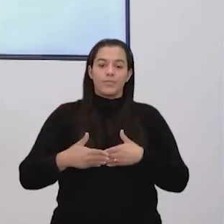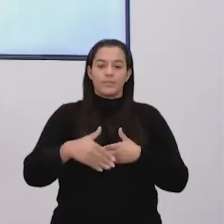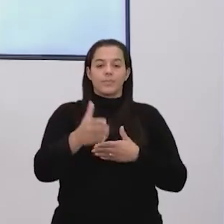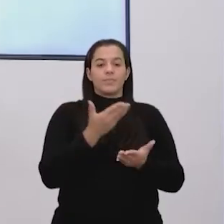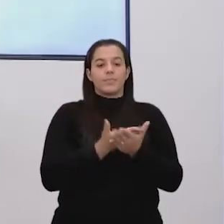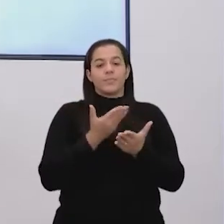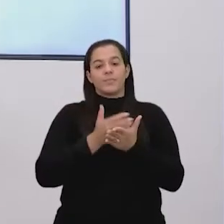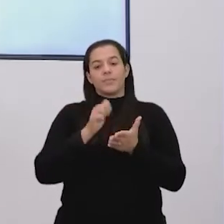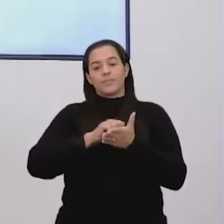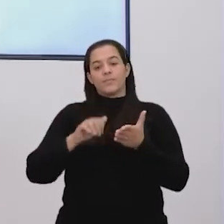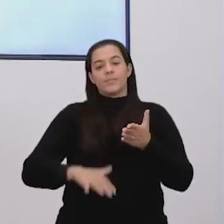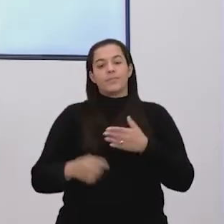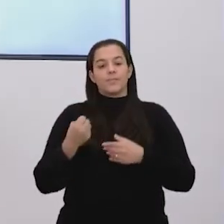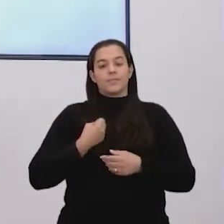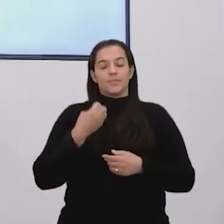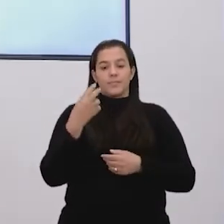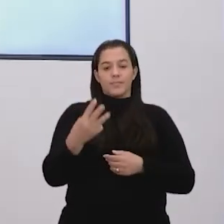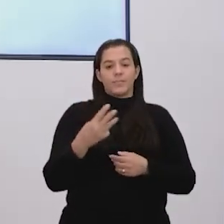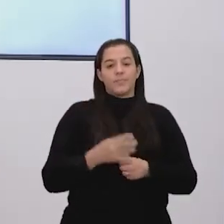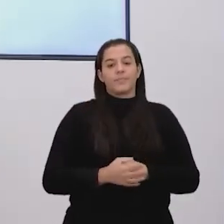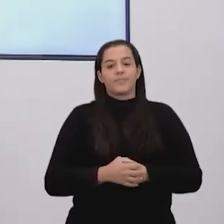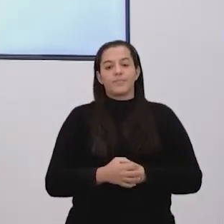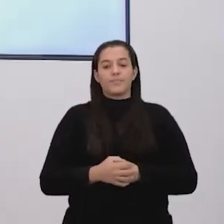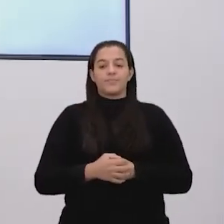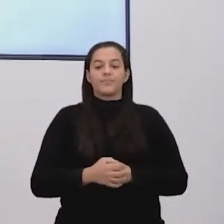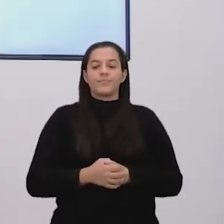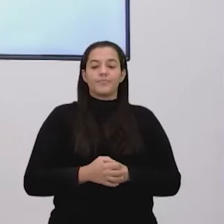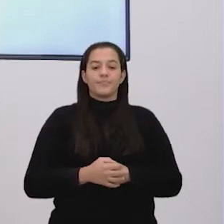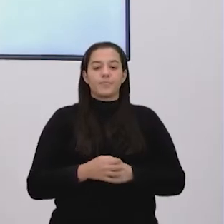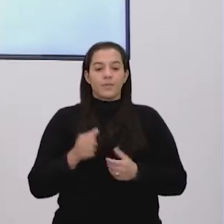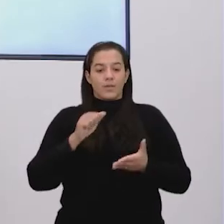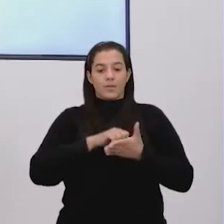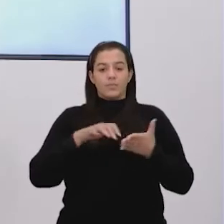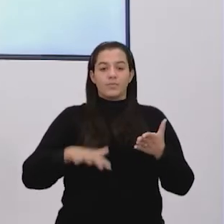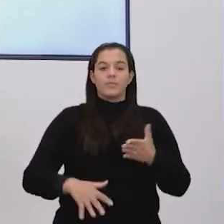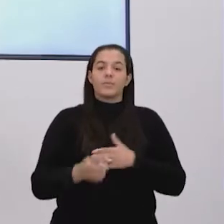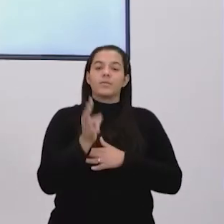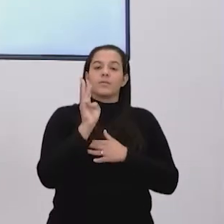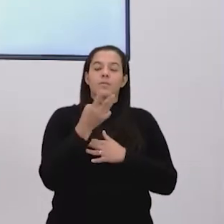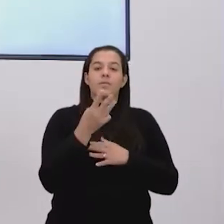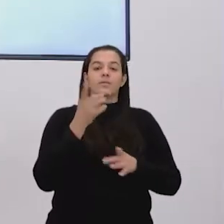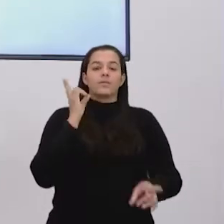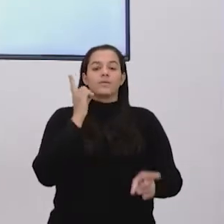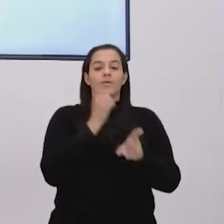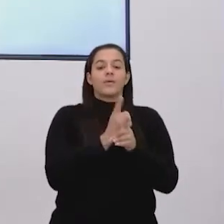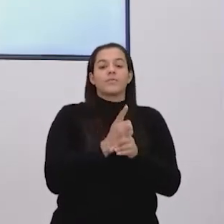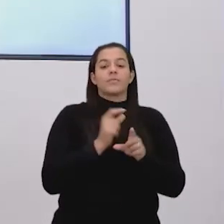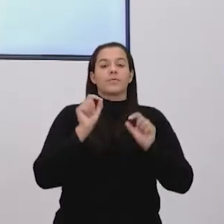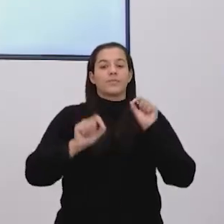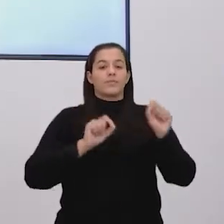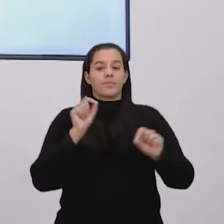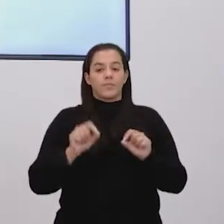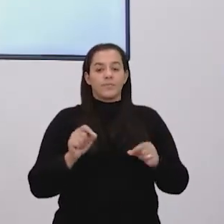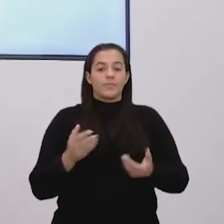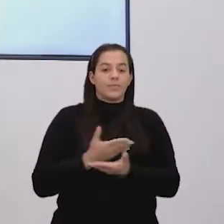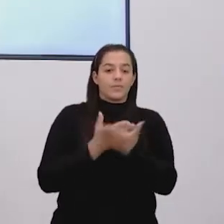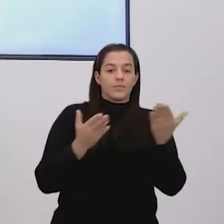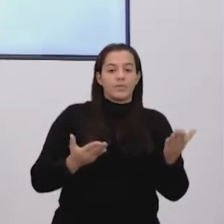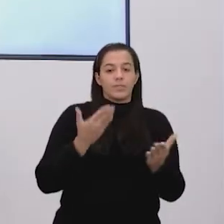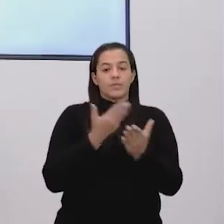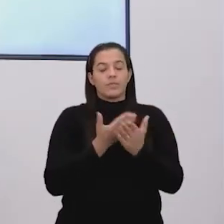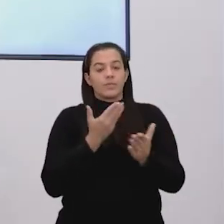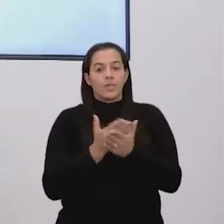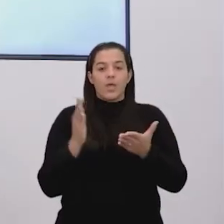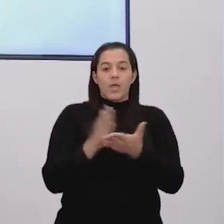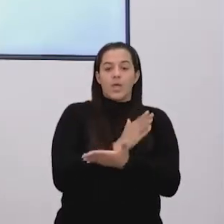nesta atividade 3, tá? Então, na atividade 3, o que a gente vai encontrar? Vocês, estudantes, vão